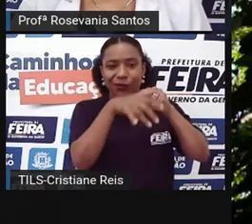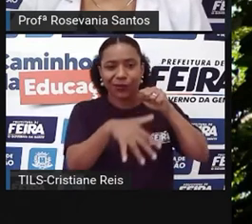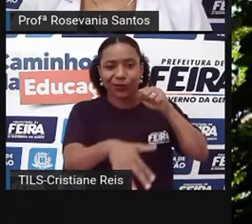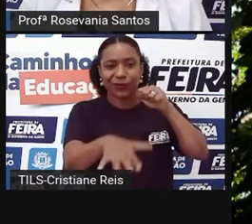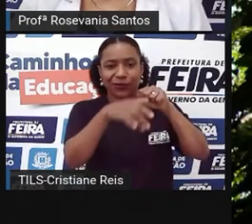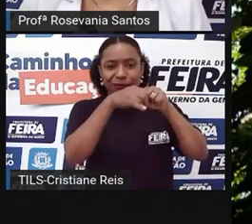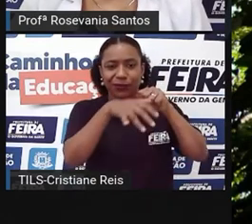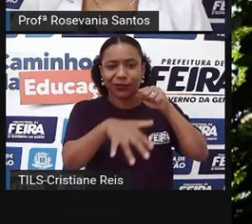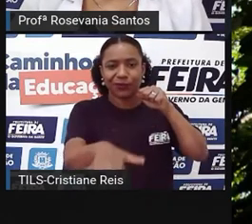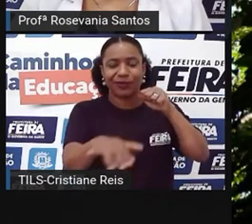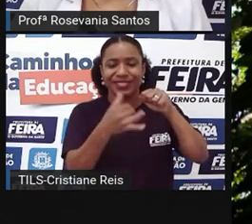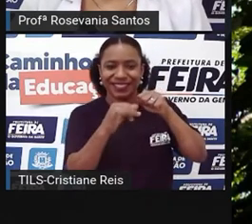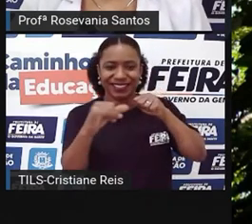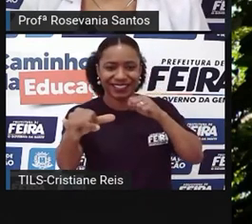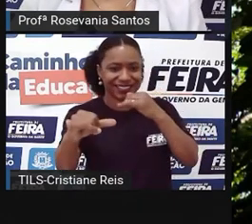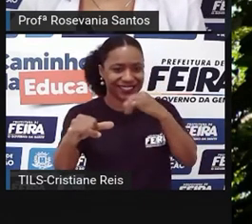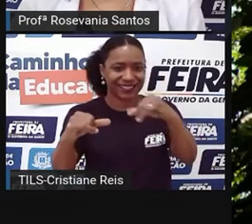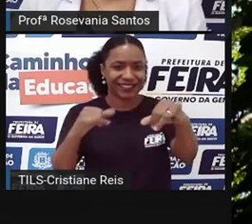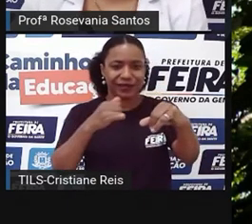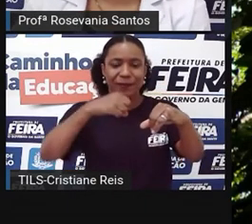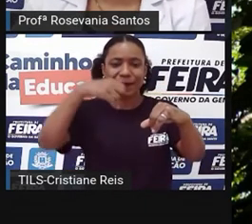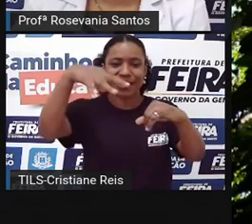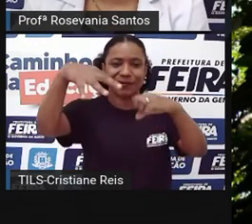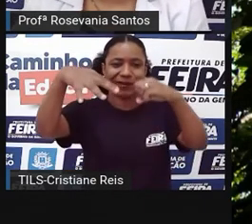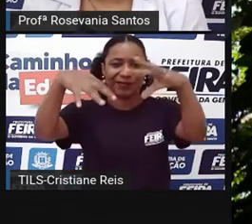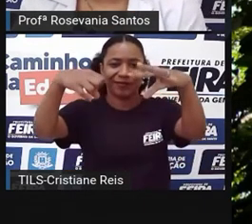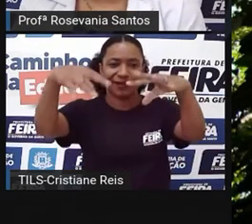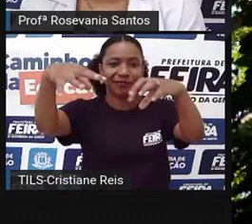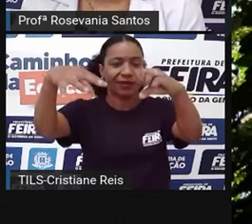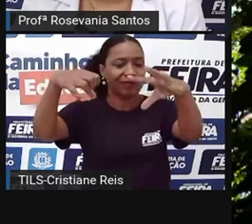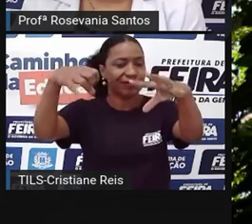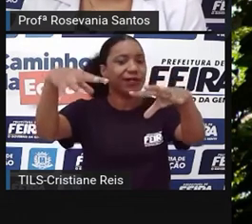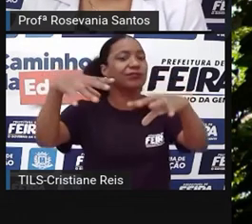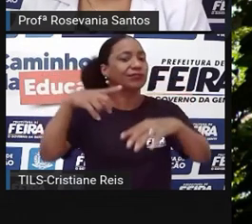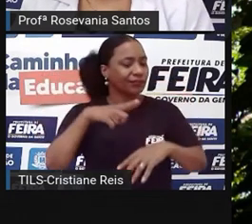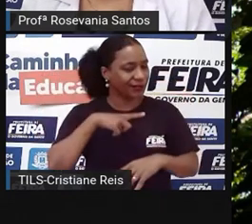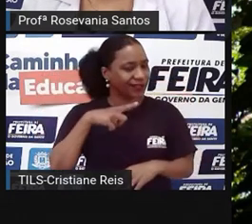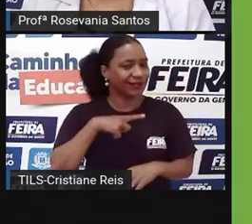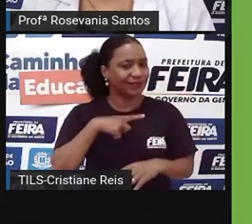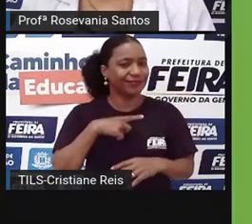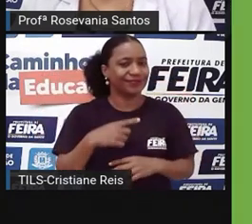mas a gente tem vários projetos, de geração de energia nessa região aí, né.